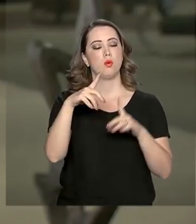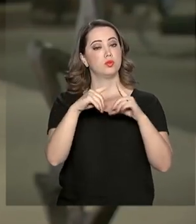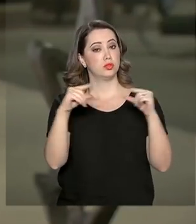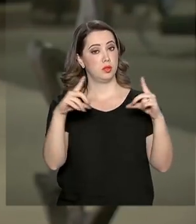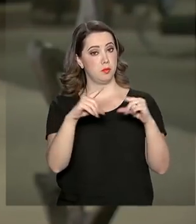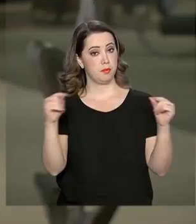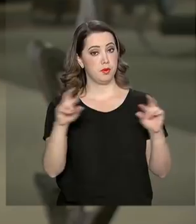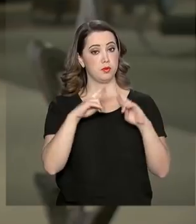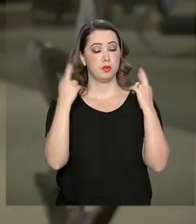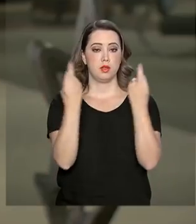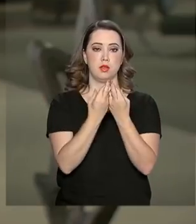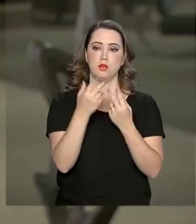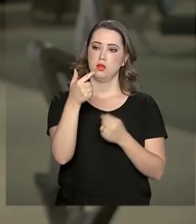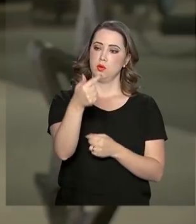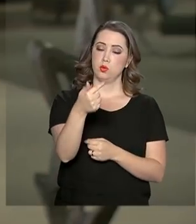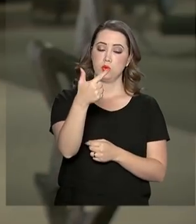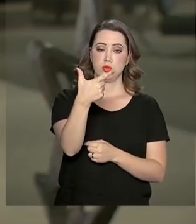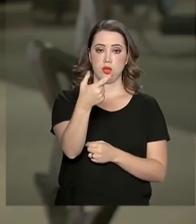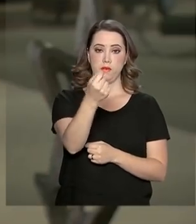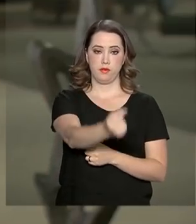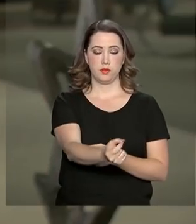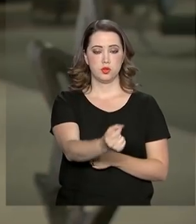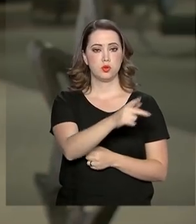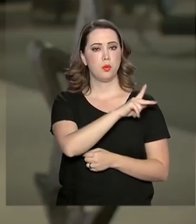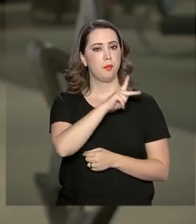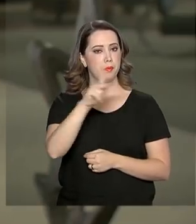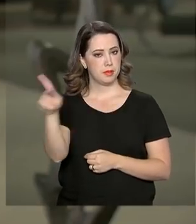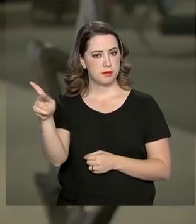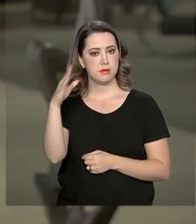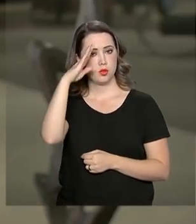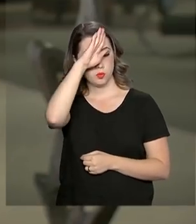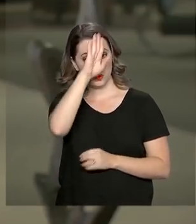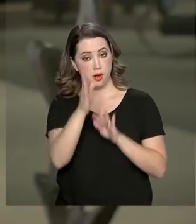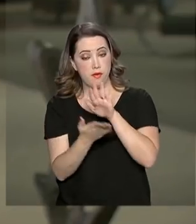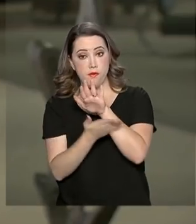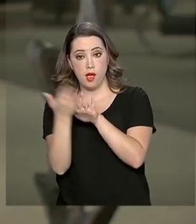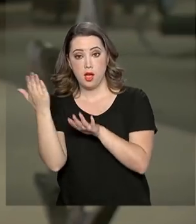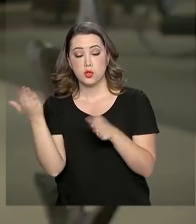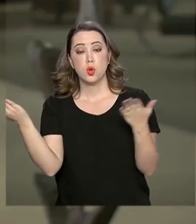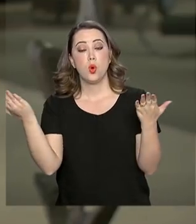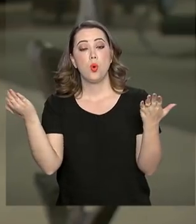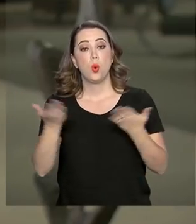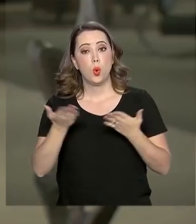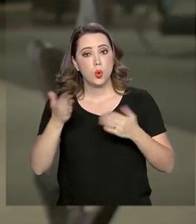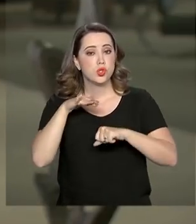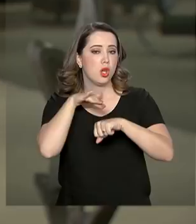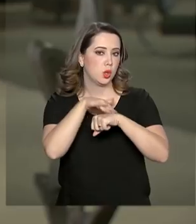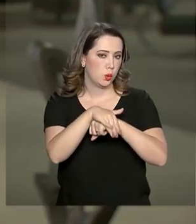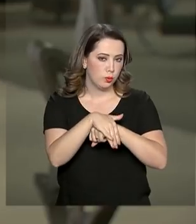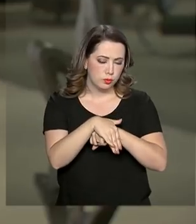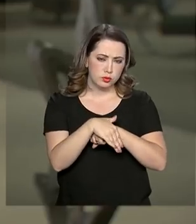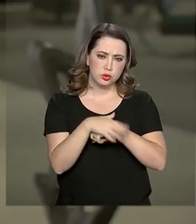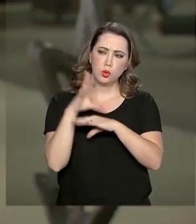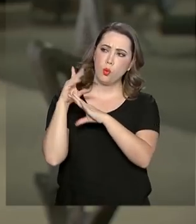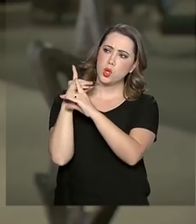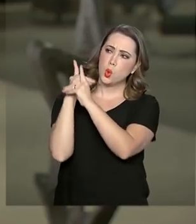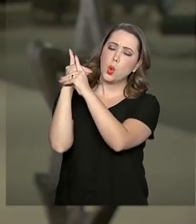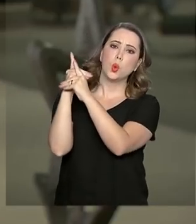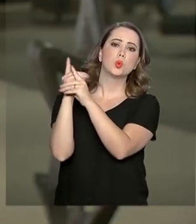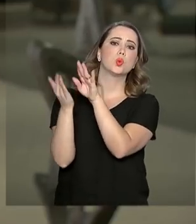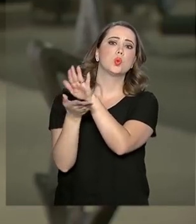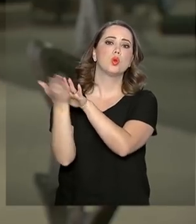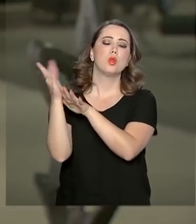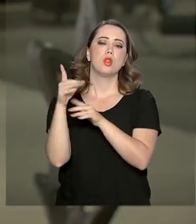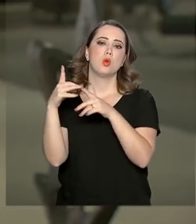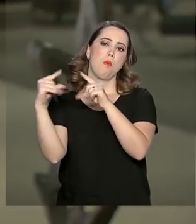da reunião de cúpula do G20. O presidente embarca para o país asiático hoje à noite. O encontro acontece na próxima